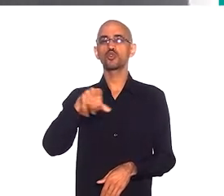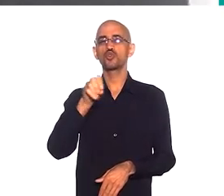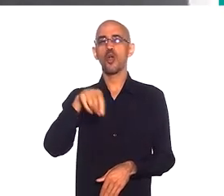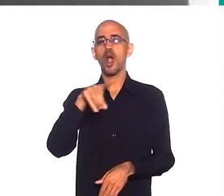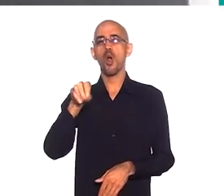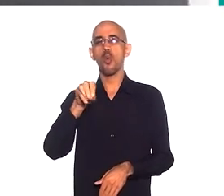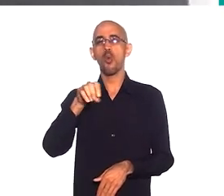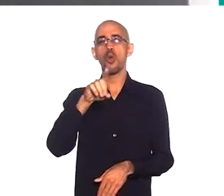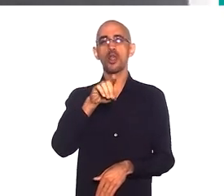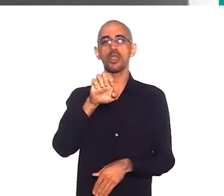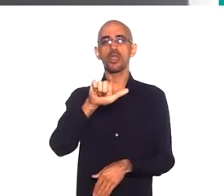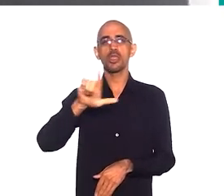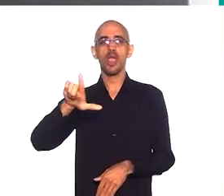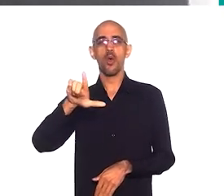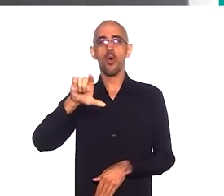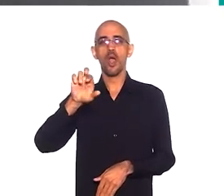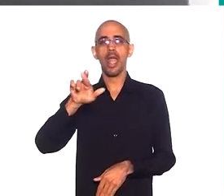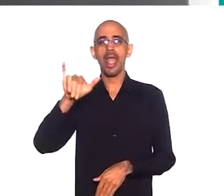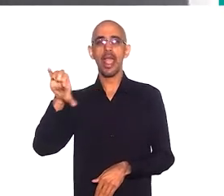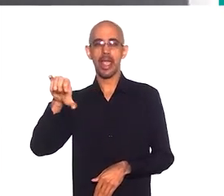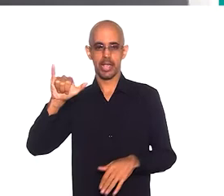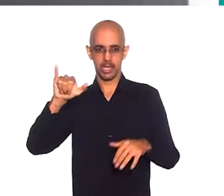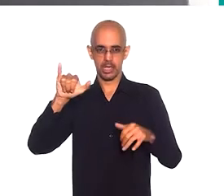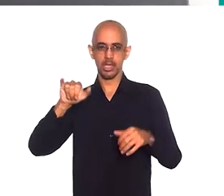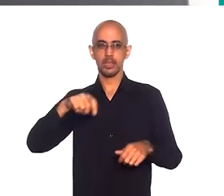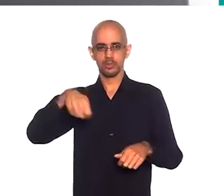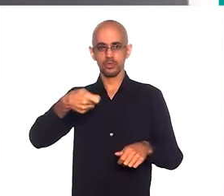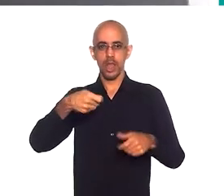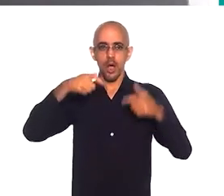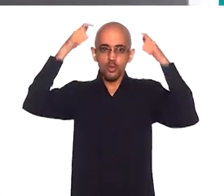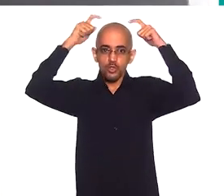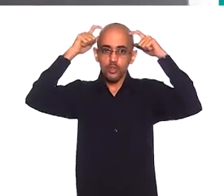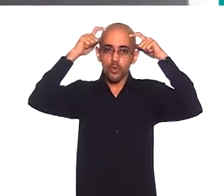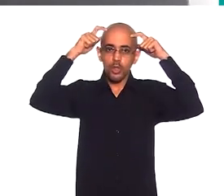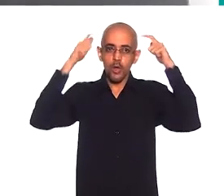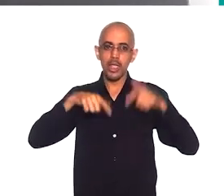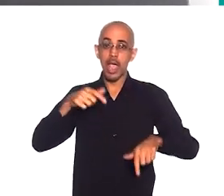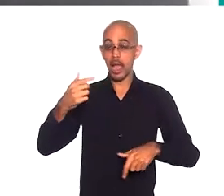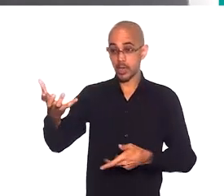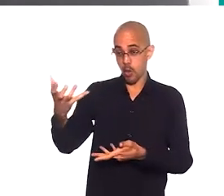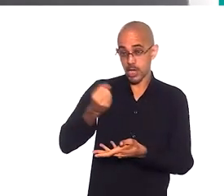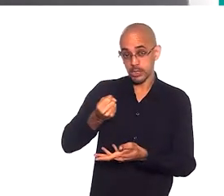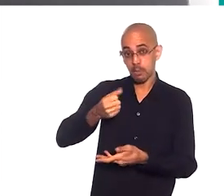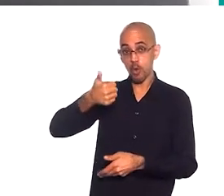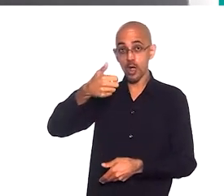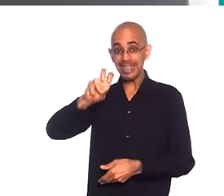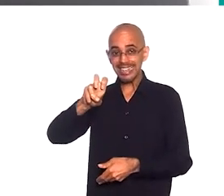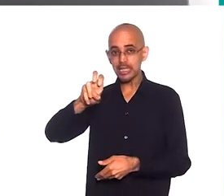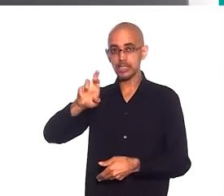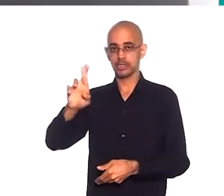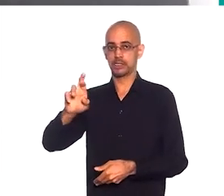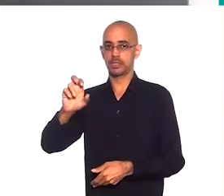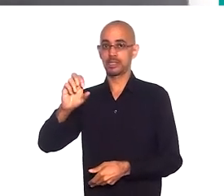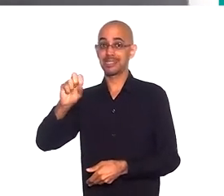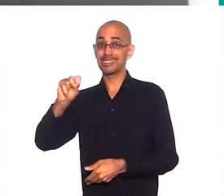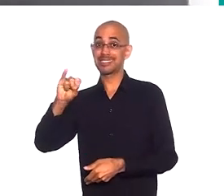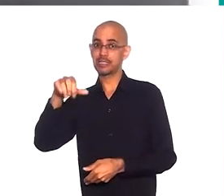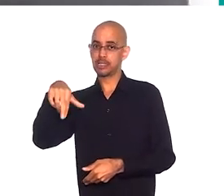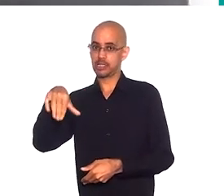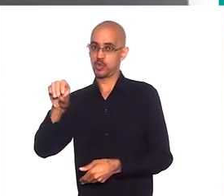Deposito 10 reais e recebo 15 Sinus, porque o valor não está atrelado ao real.